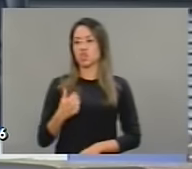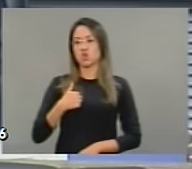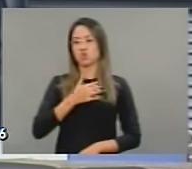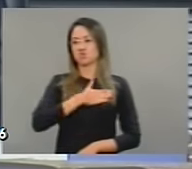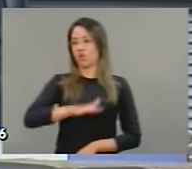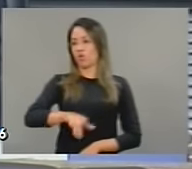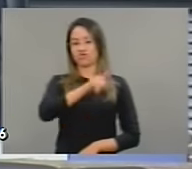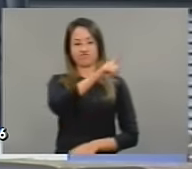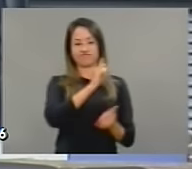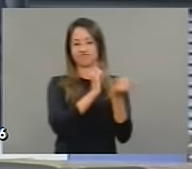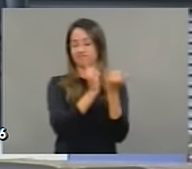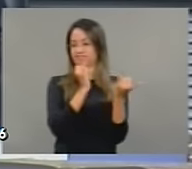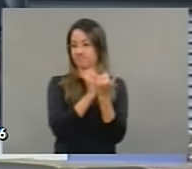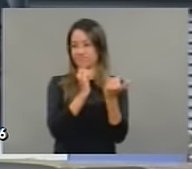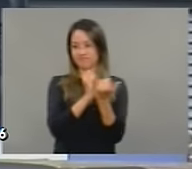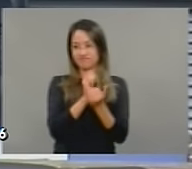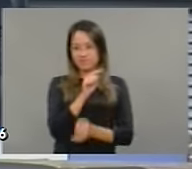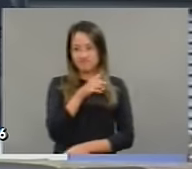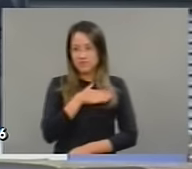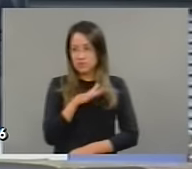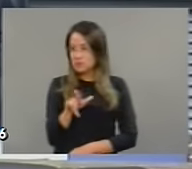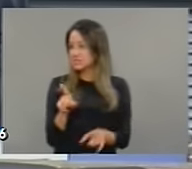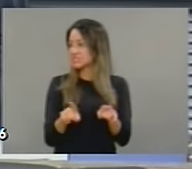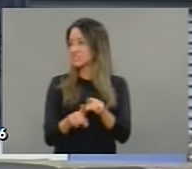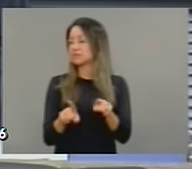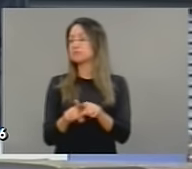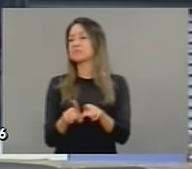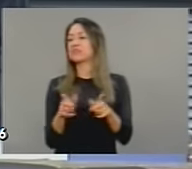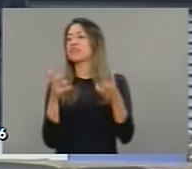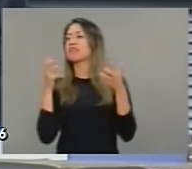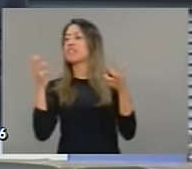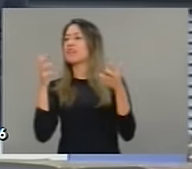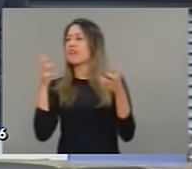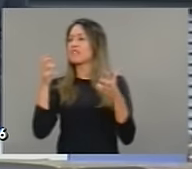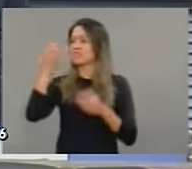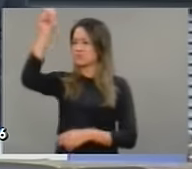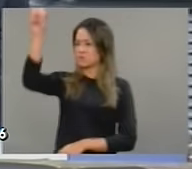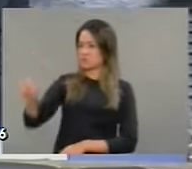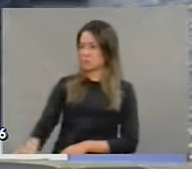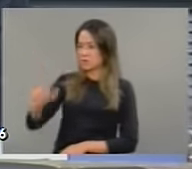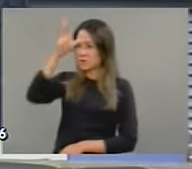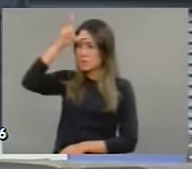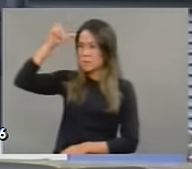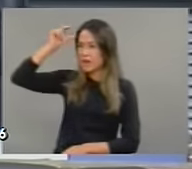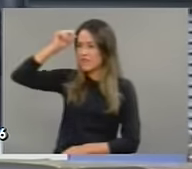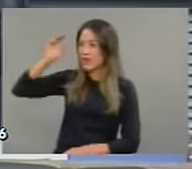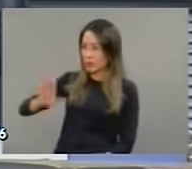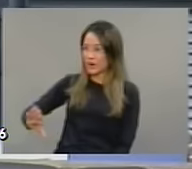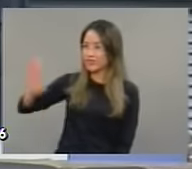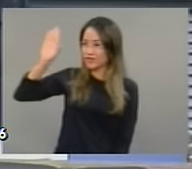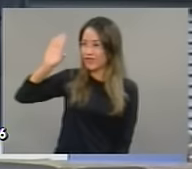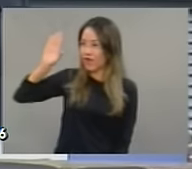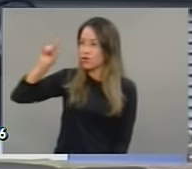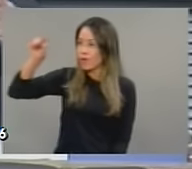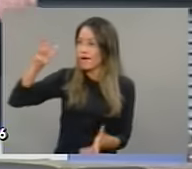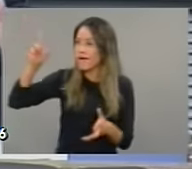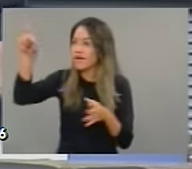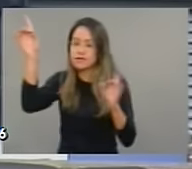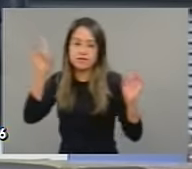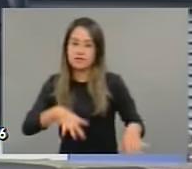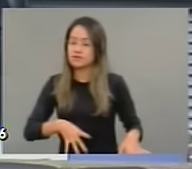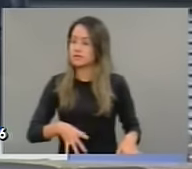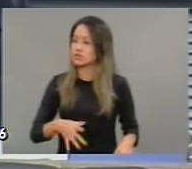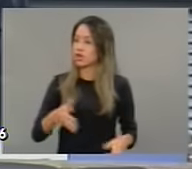essa ação de tentar denegrir as posições de Vossa Excelência e dizer de forma tranquila que nós